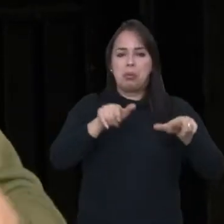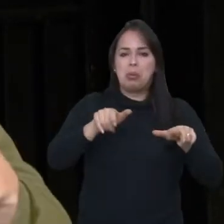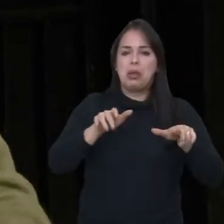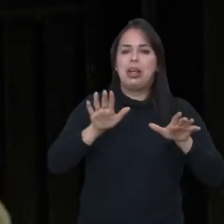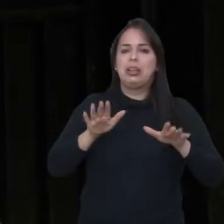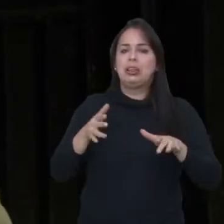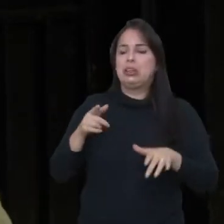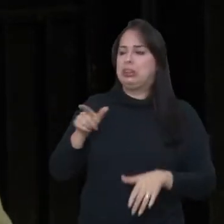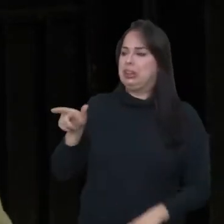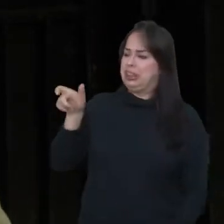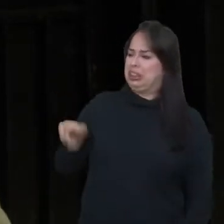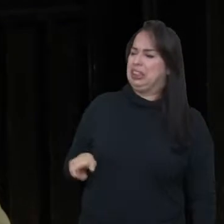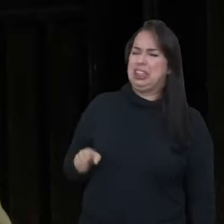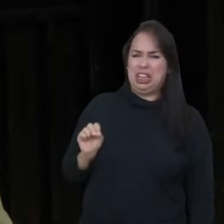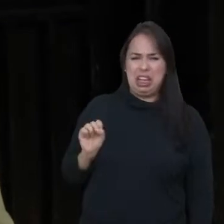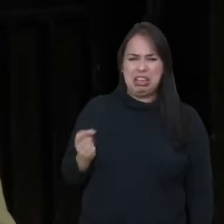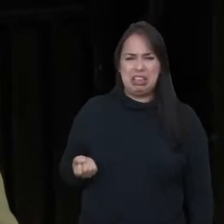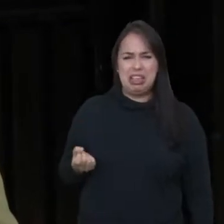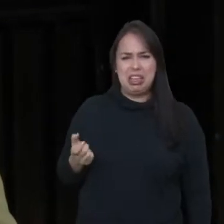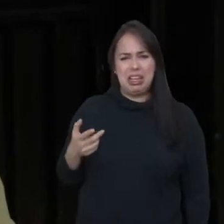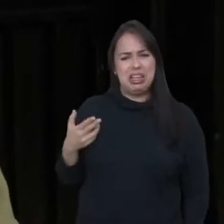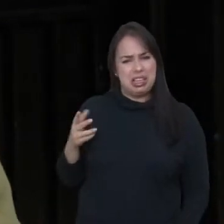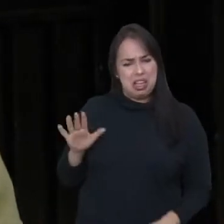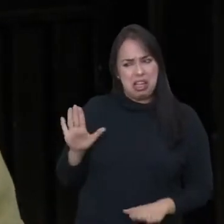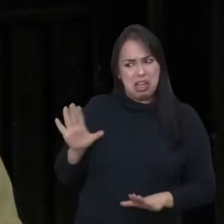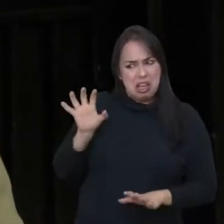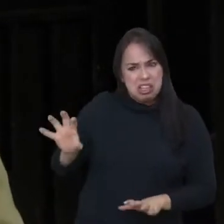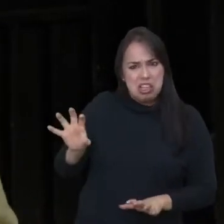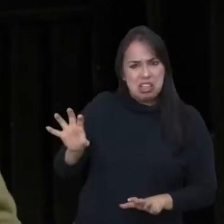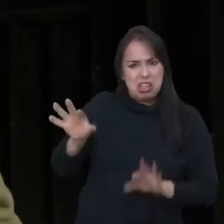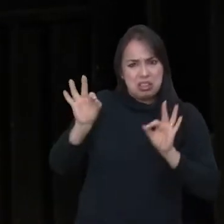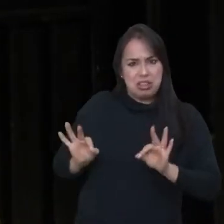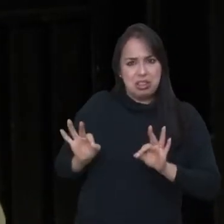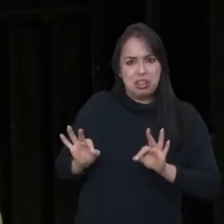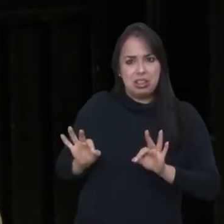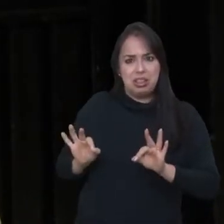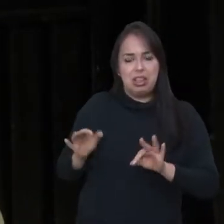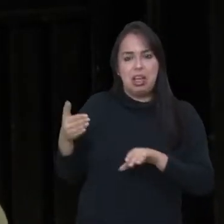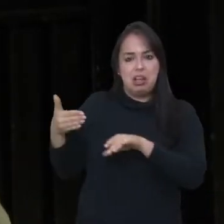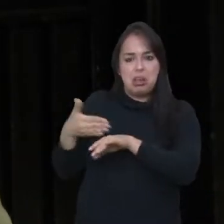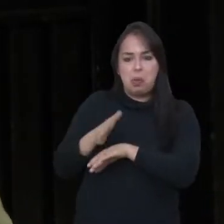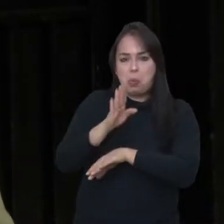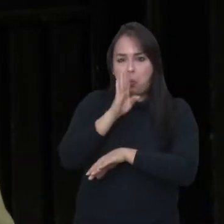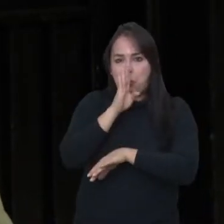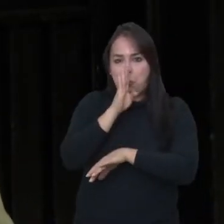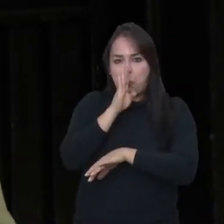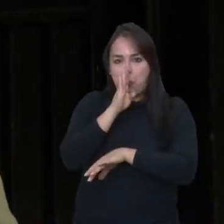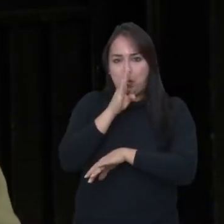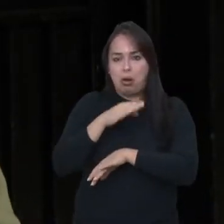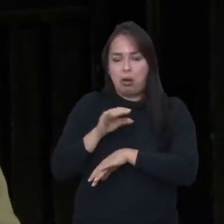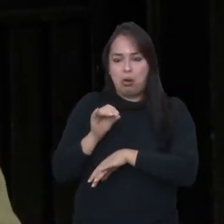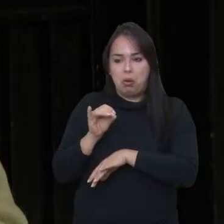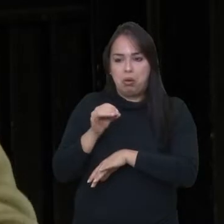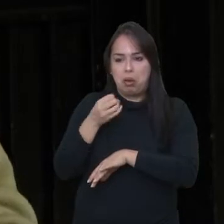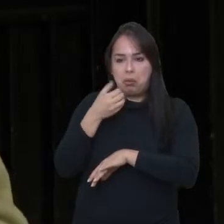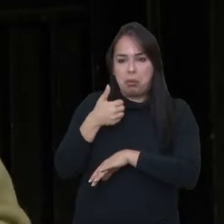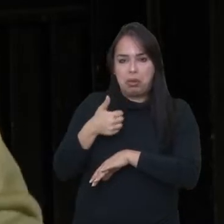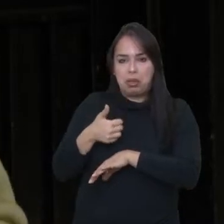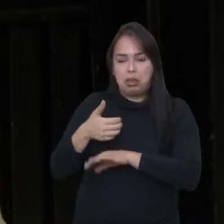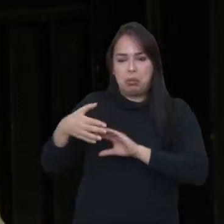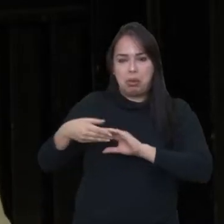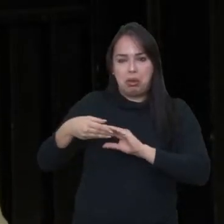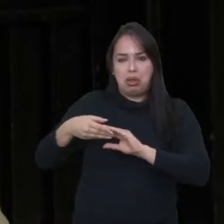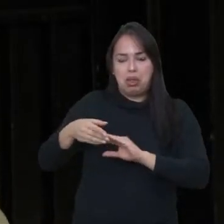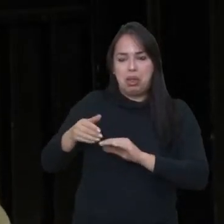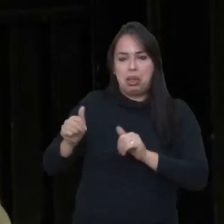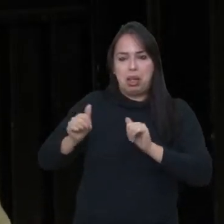bem. Aí eu falo, o Vitor, ele é daquele jeito mesmo, ele é desse jeito mesmo. Ele chega no camarim quietinho, oi, oi, tudo bem, tudo bem, cumprimento, e fica